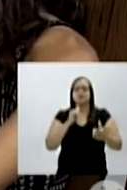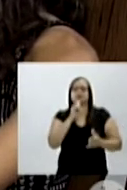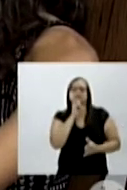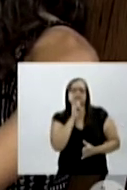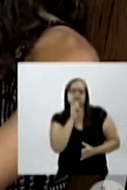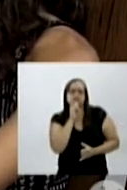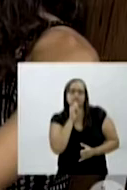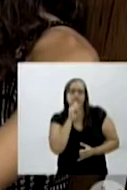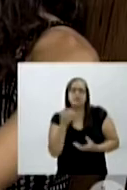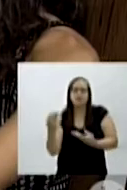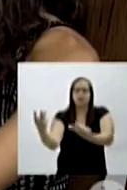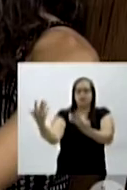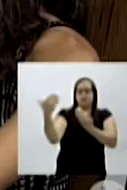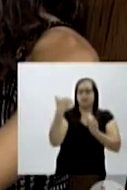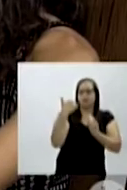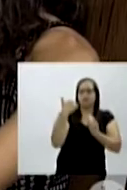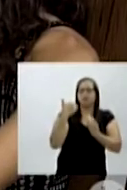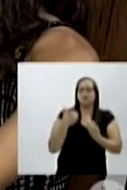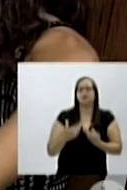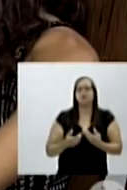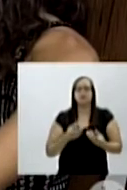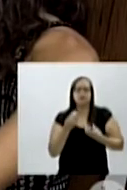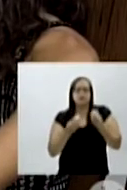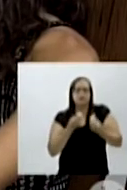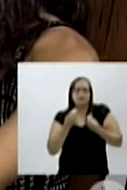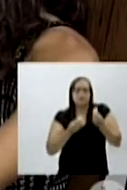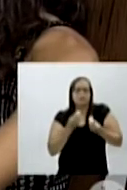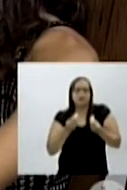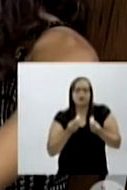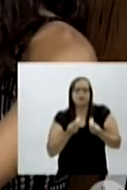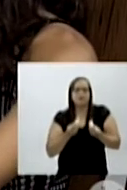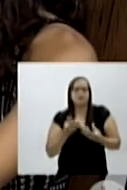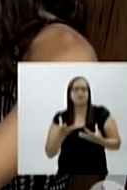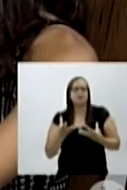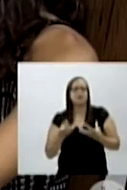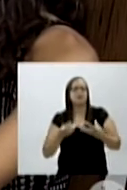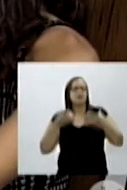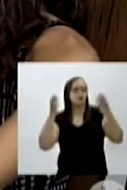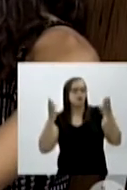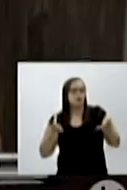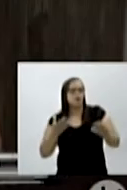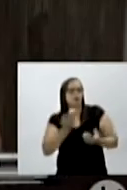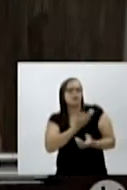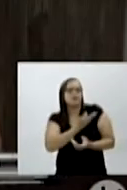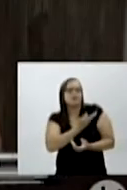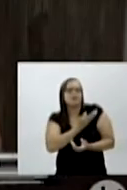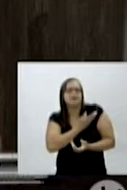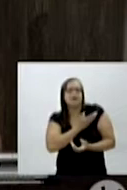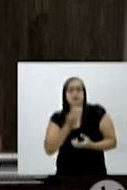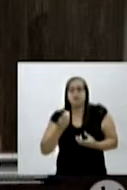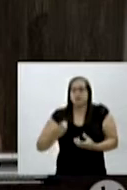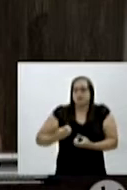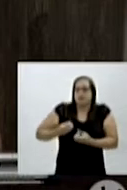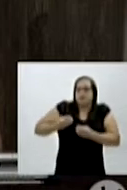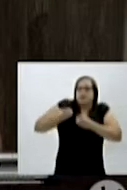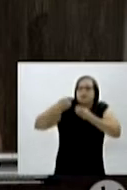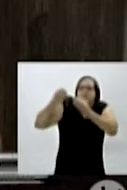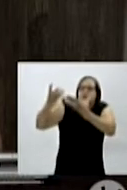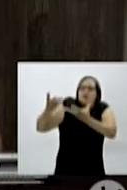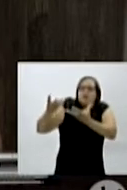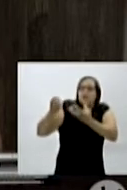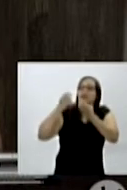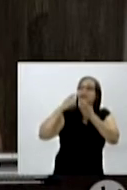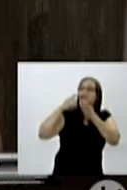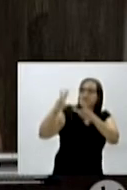pôde me apresentar nesse aspecto. E a questão da amizade, claro. Para mim é um orgulho ver ela do jeito que está